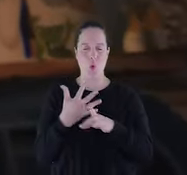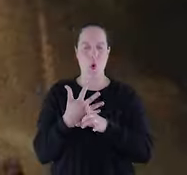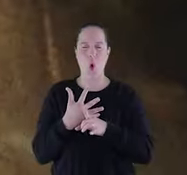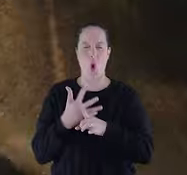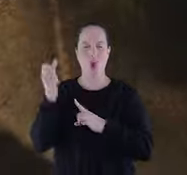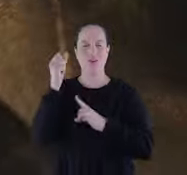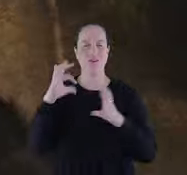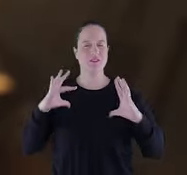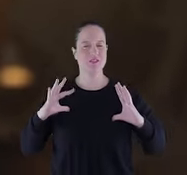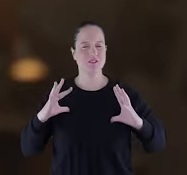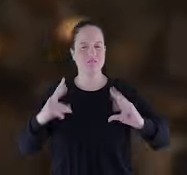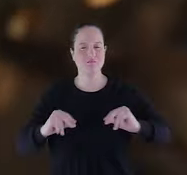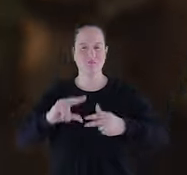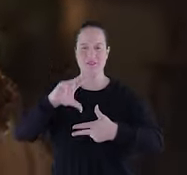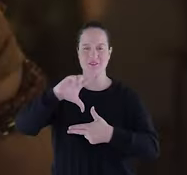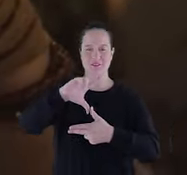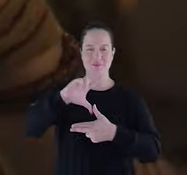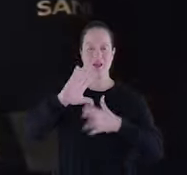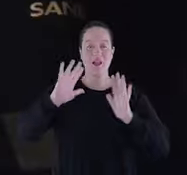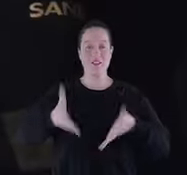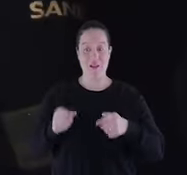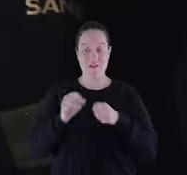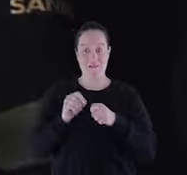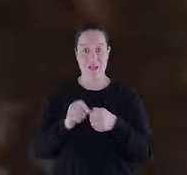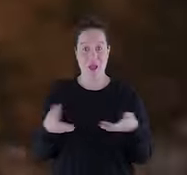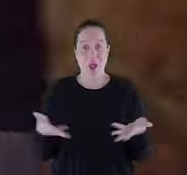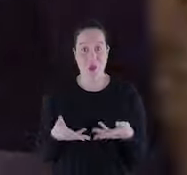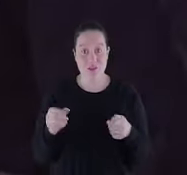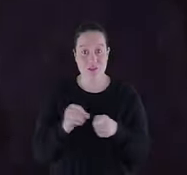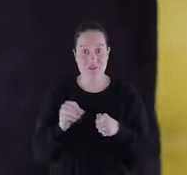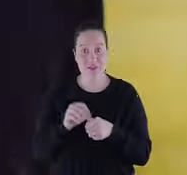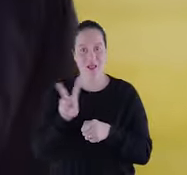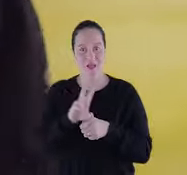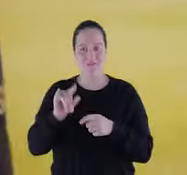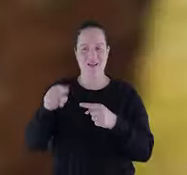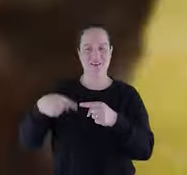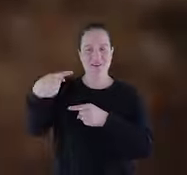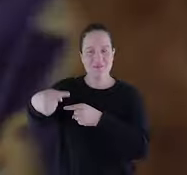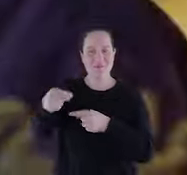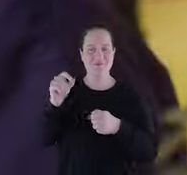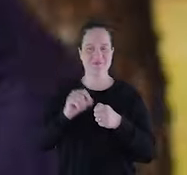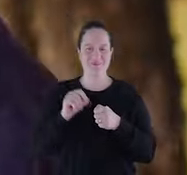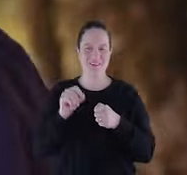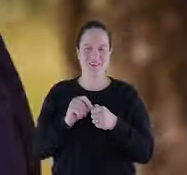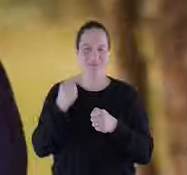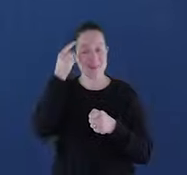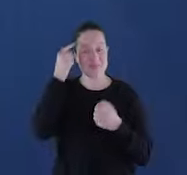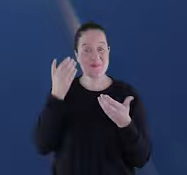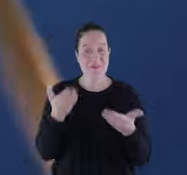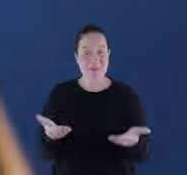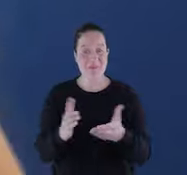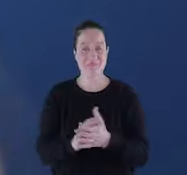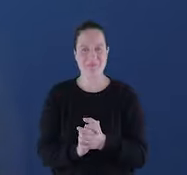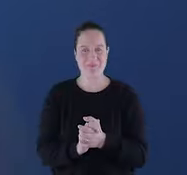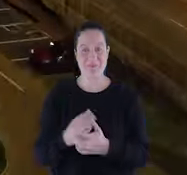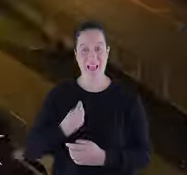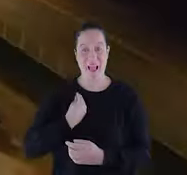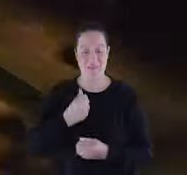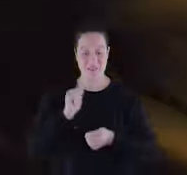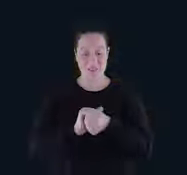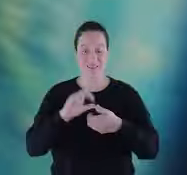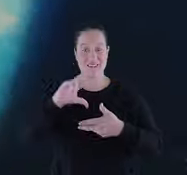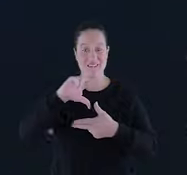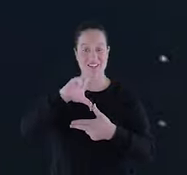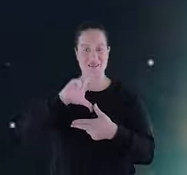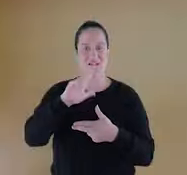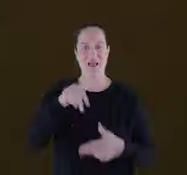Uma conquista que é a soma de tudo que a Senepar já fez, faz e fará no futuro, pensando em você. A